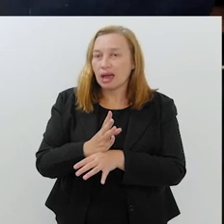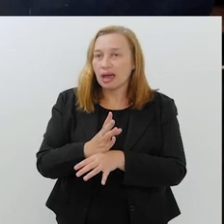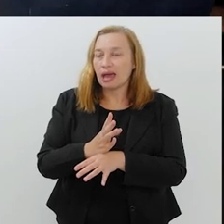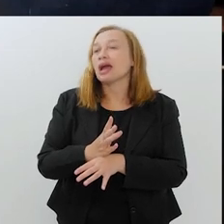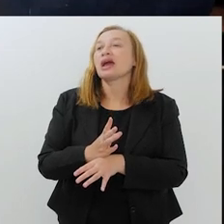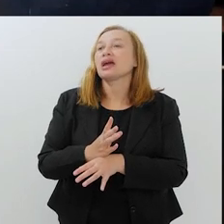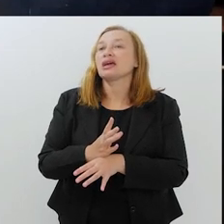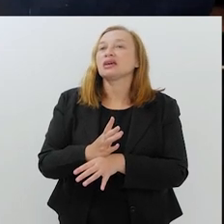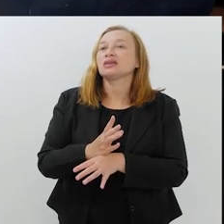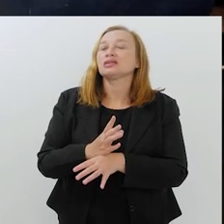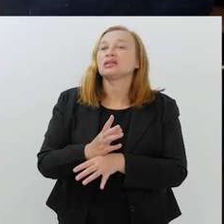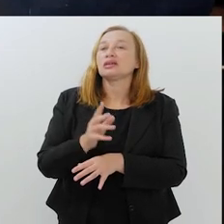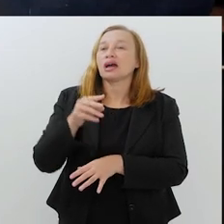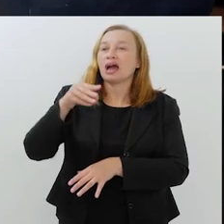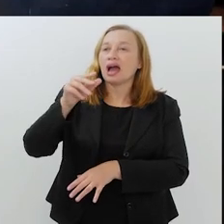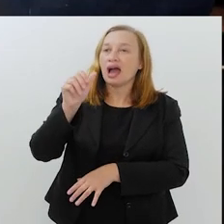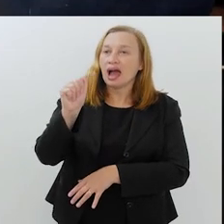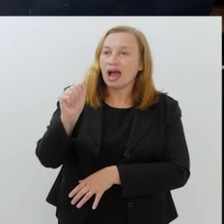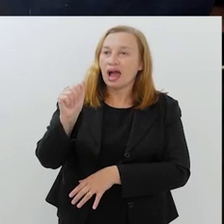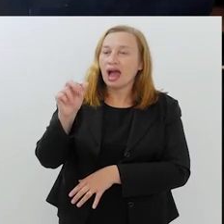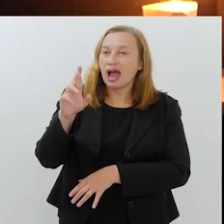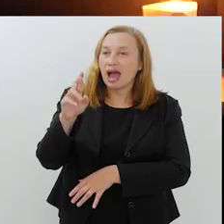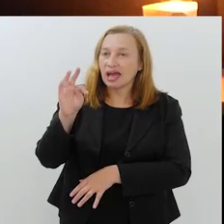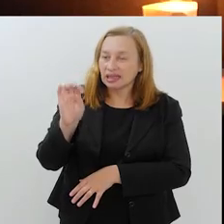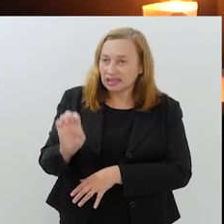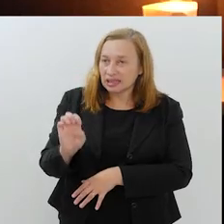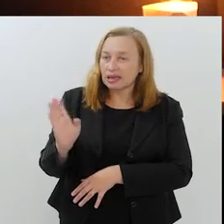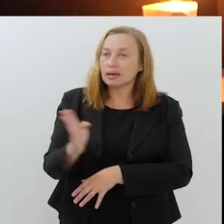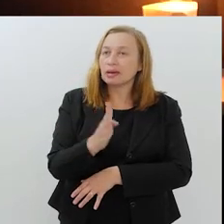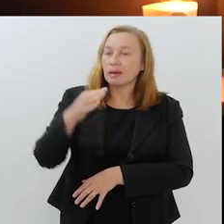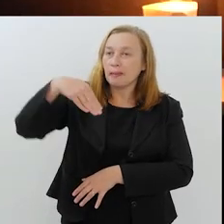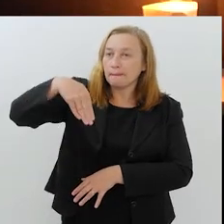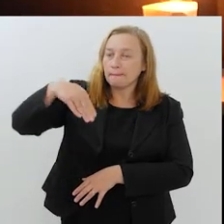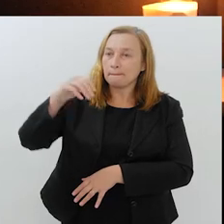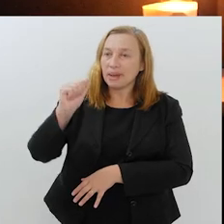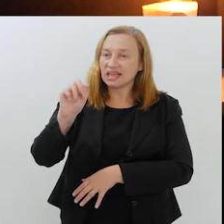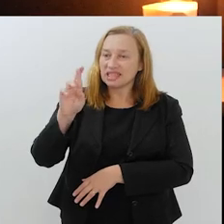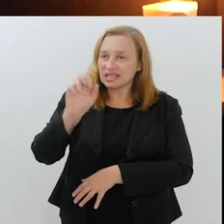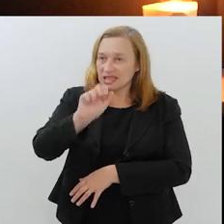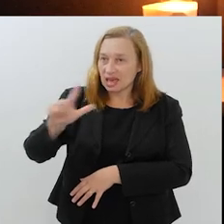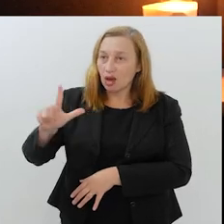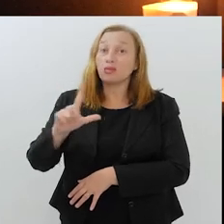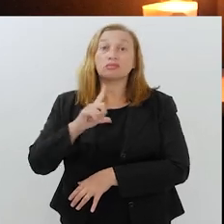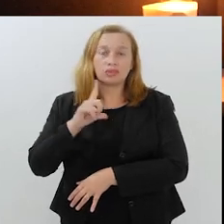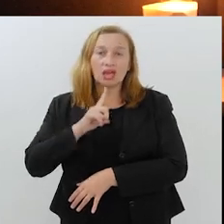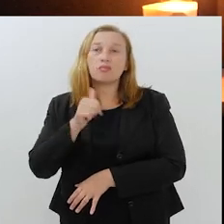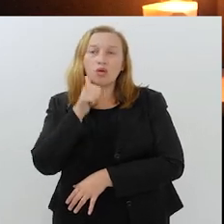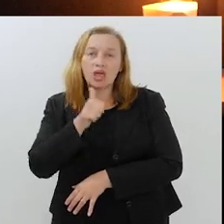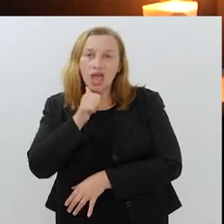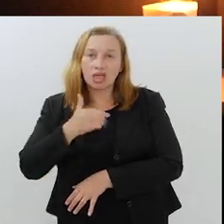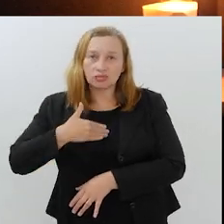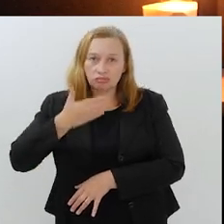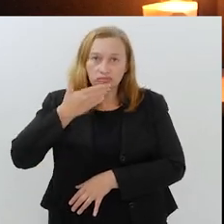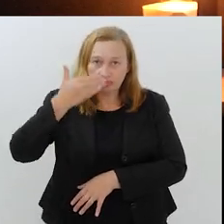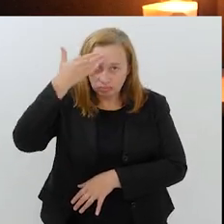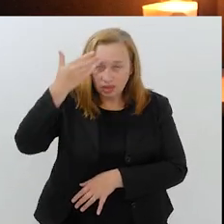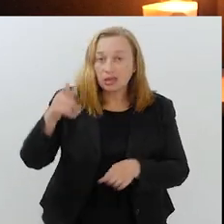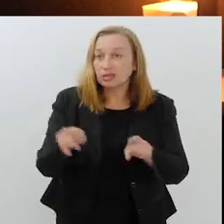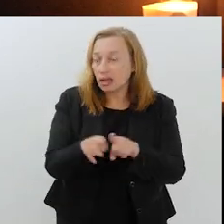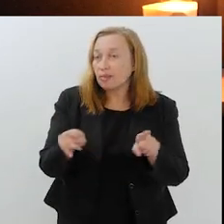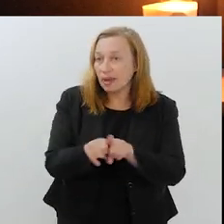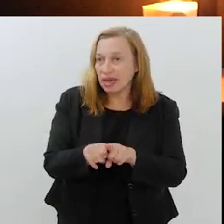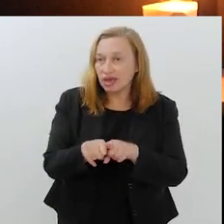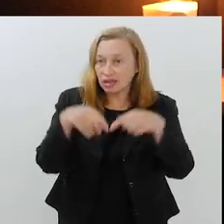a Taekwondo, e você tem uma série de muçulmanas que praticam também. Você tem, exatamente, de véu,